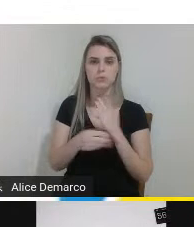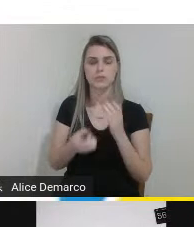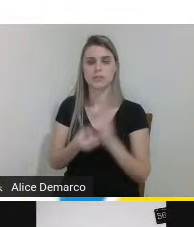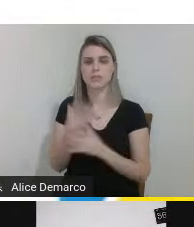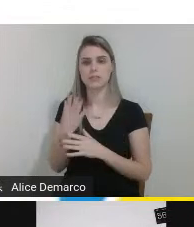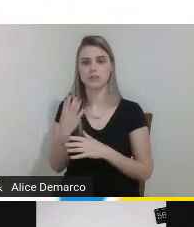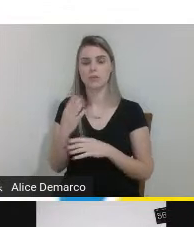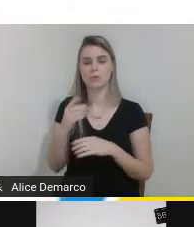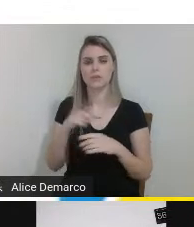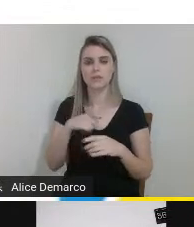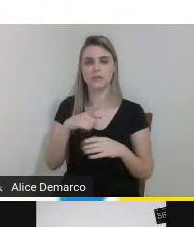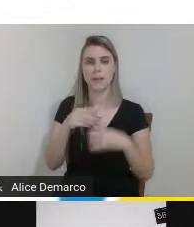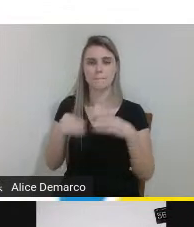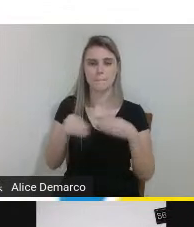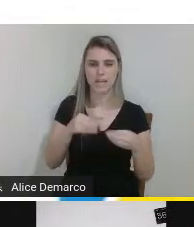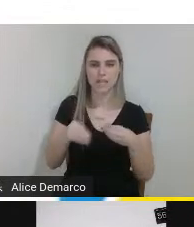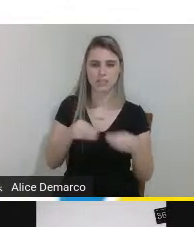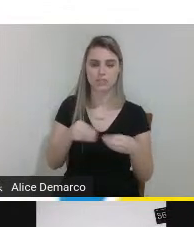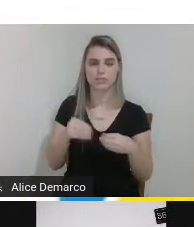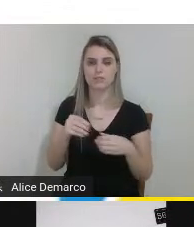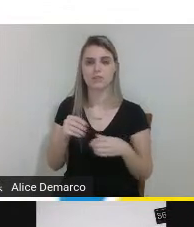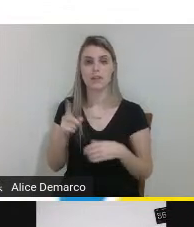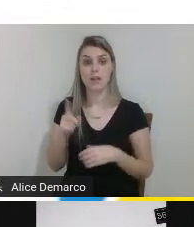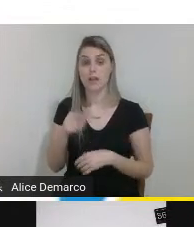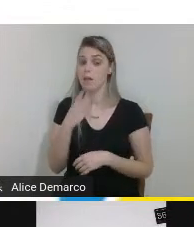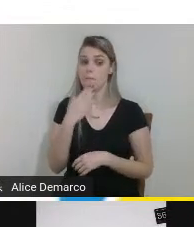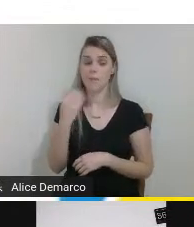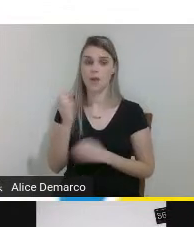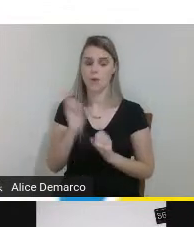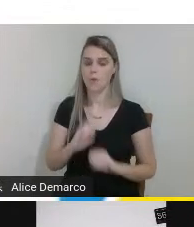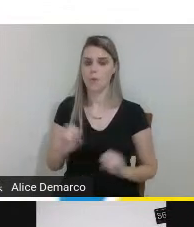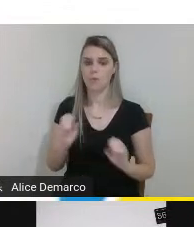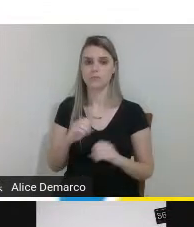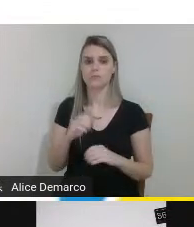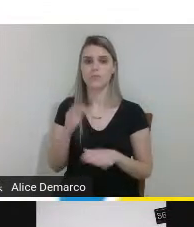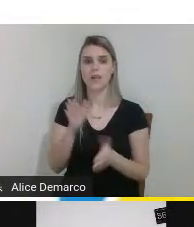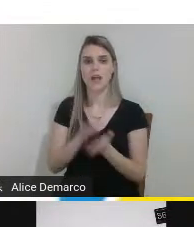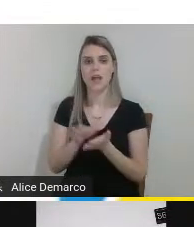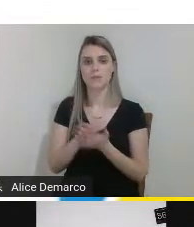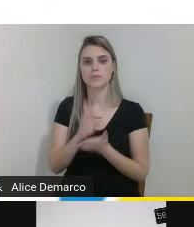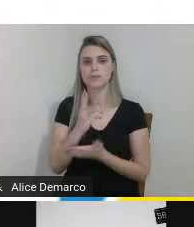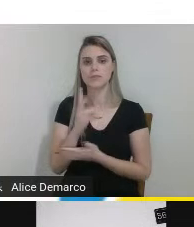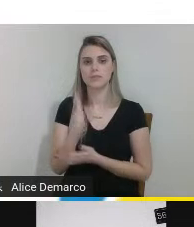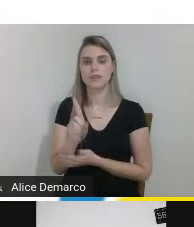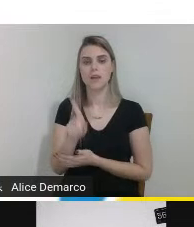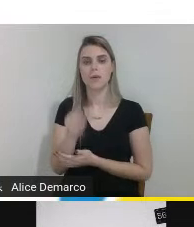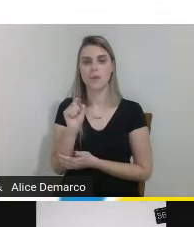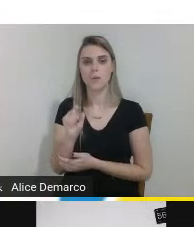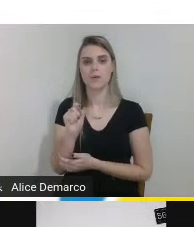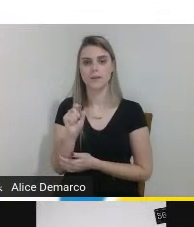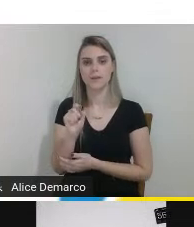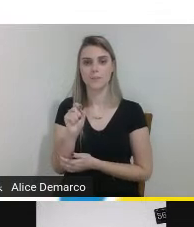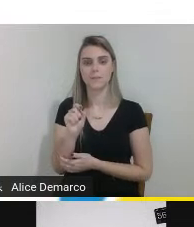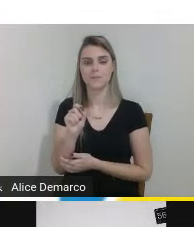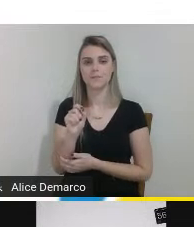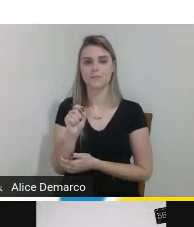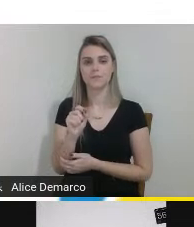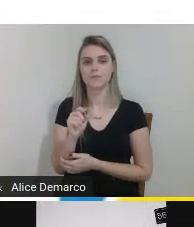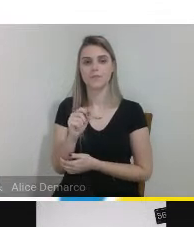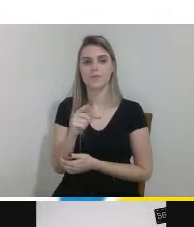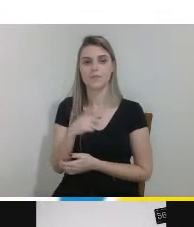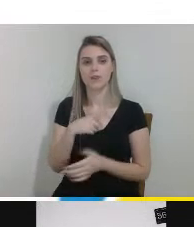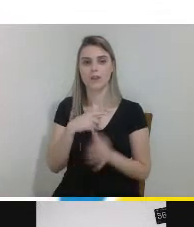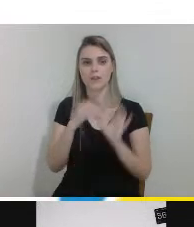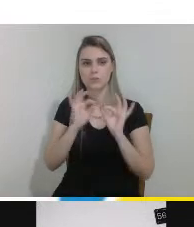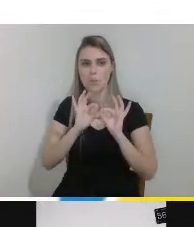plástica ela sai bem na frente a impressão 3D basicamente ela funciona como sendo um filamento